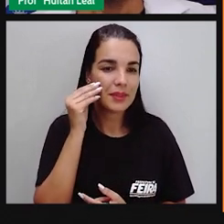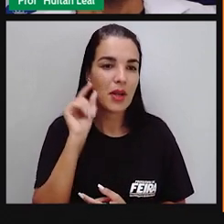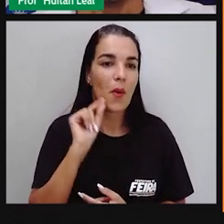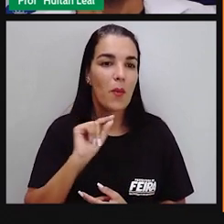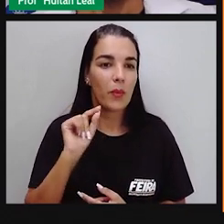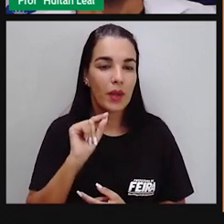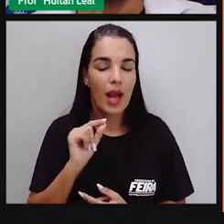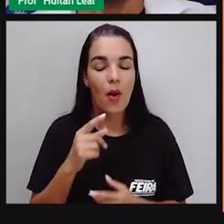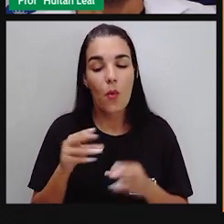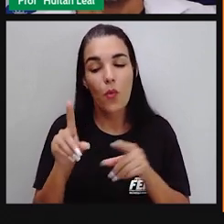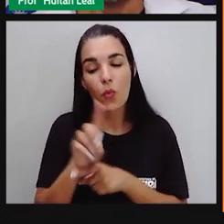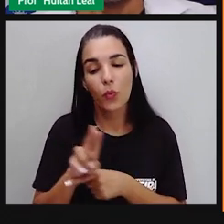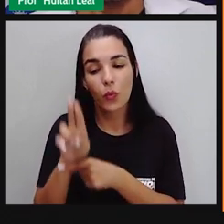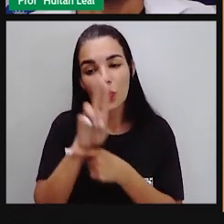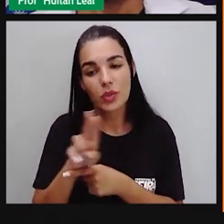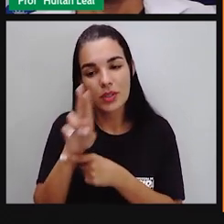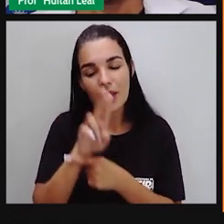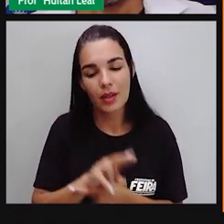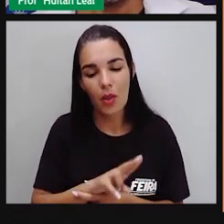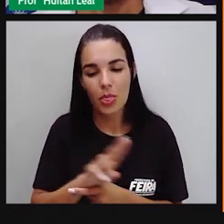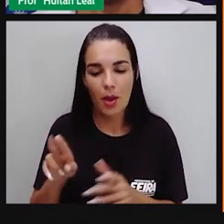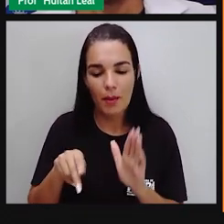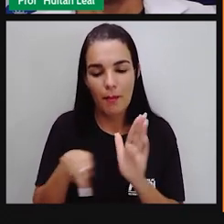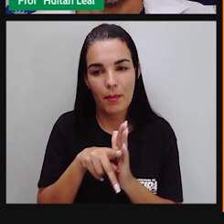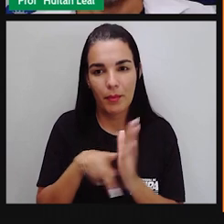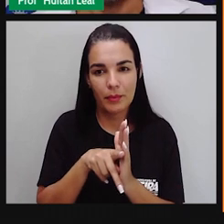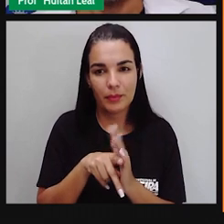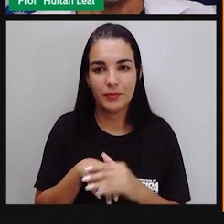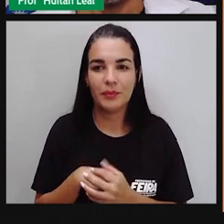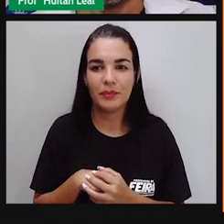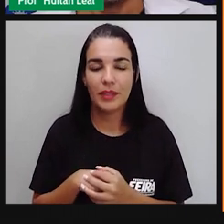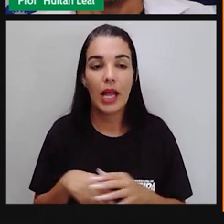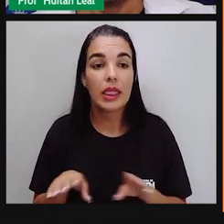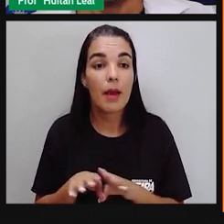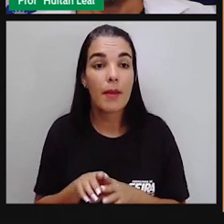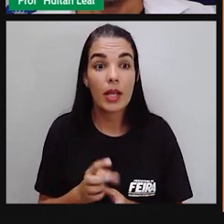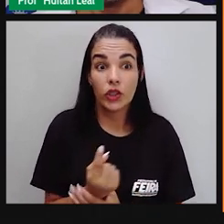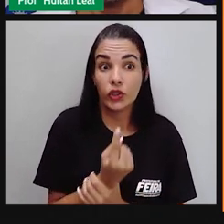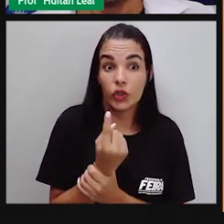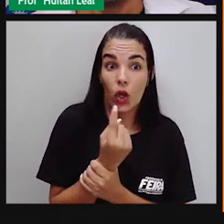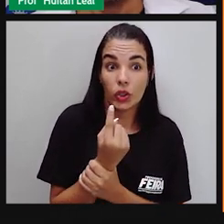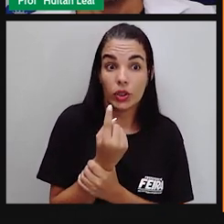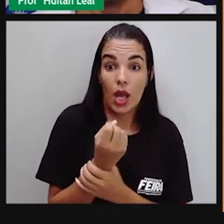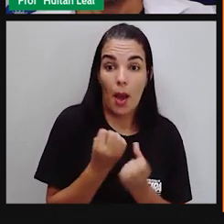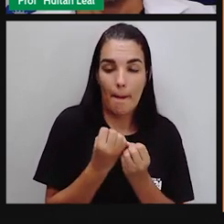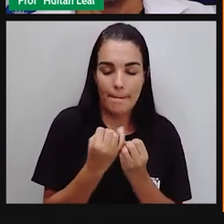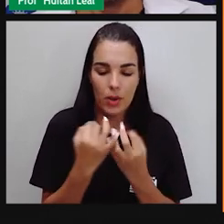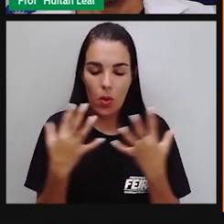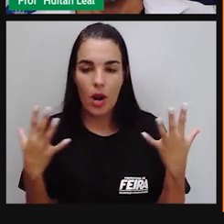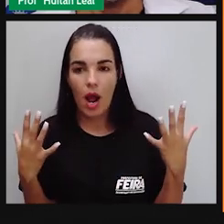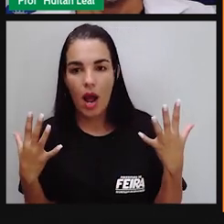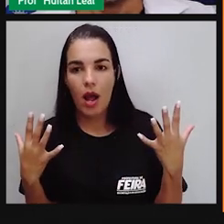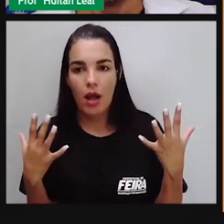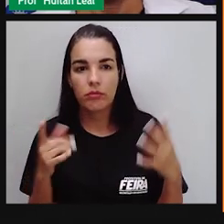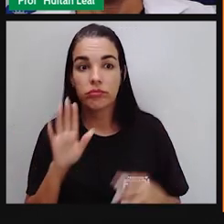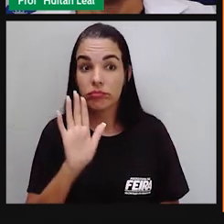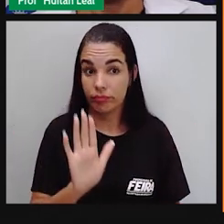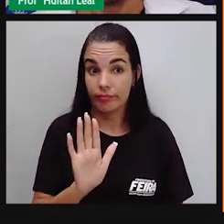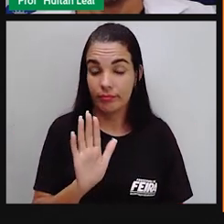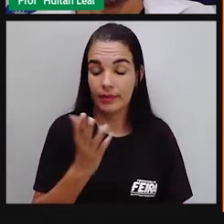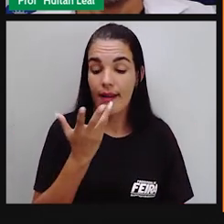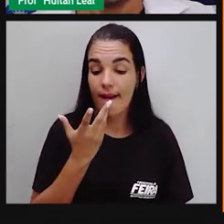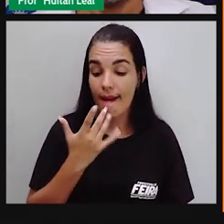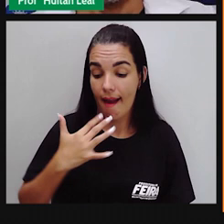pelo produto, singular pelo plural. A criança tem direito à